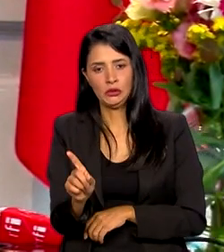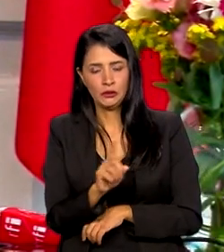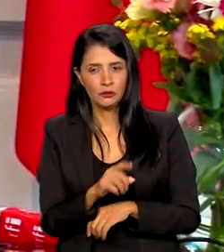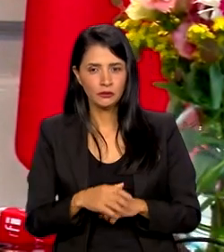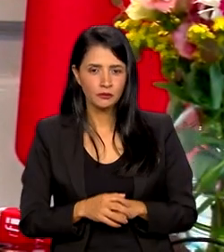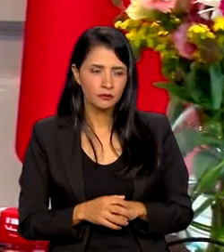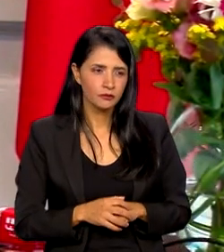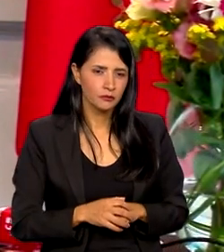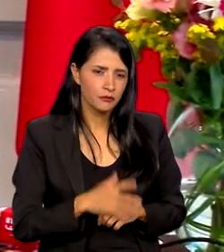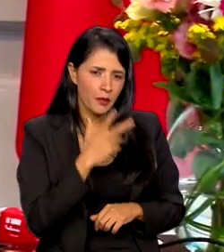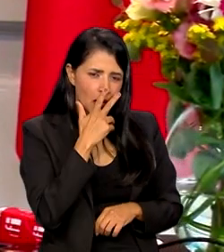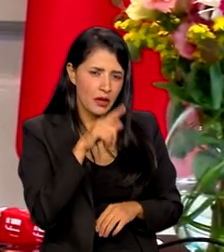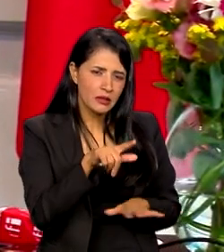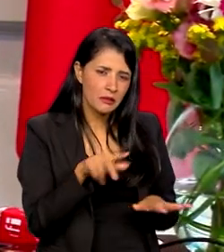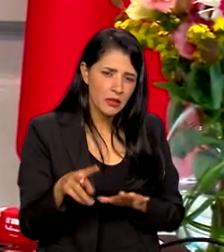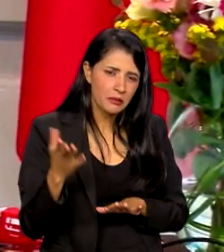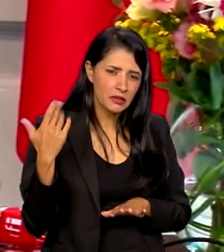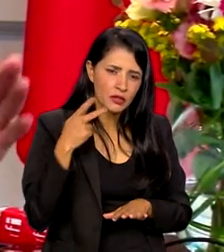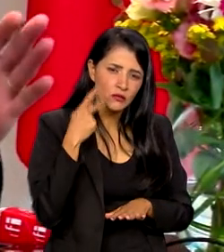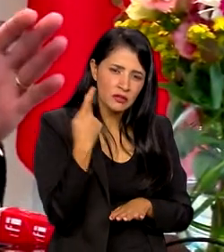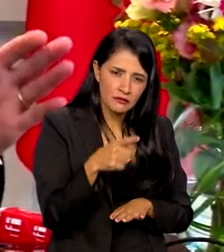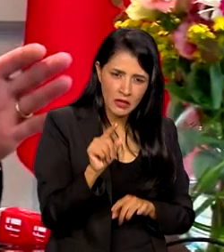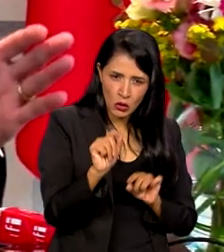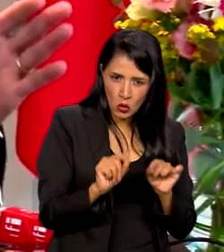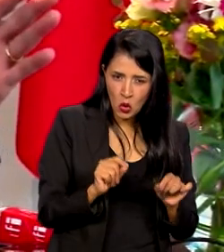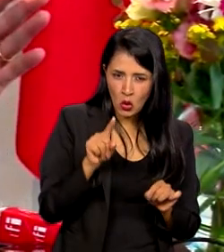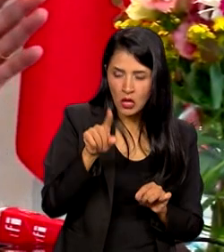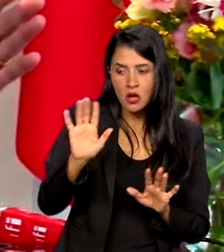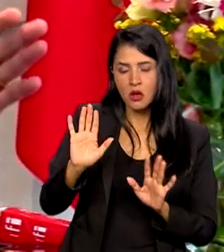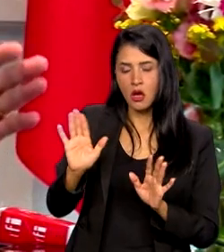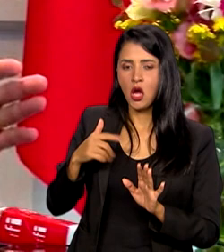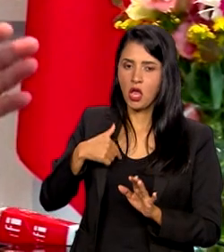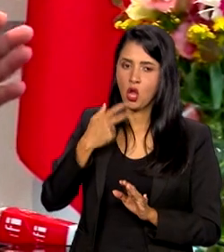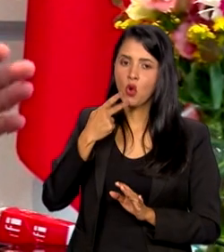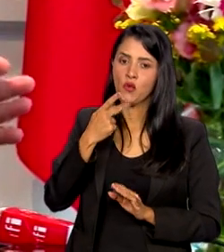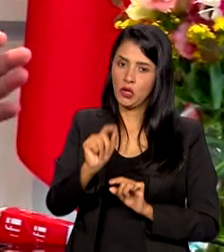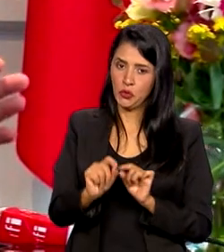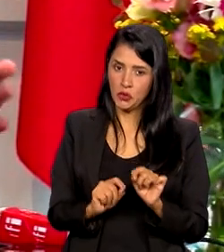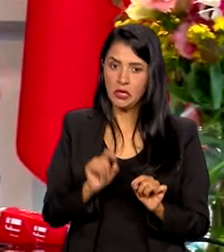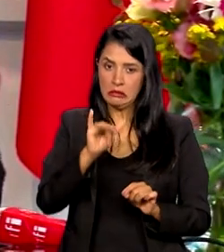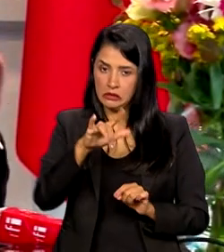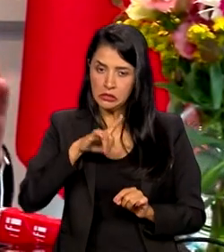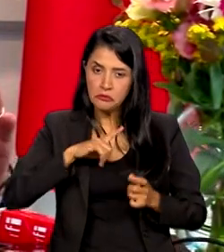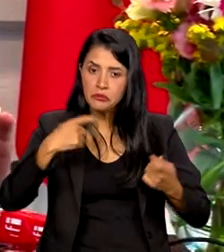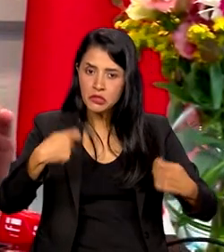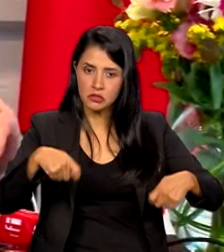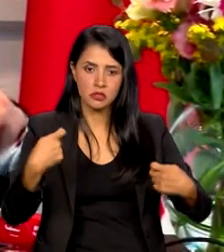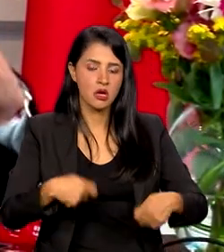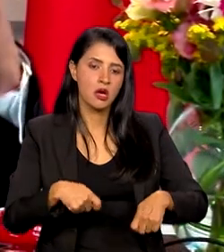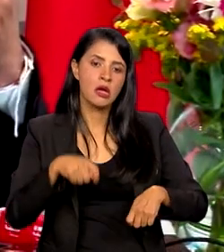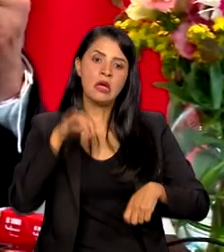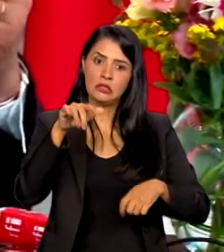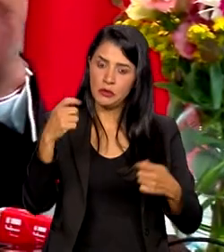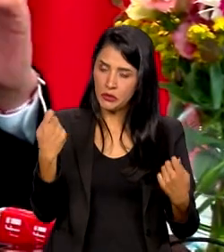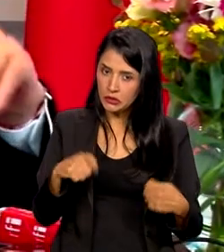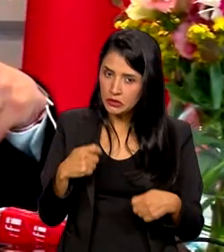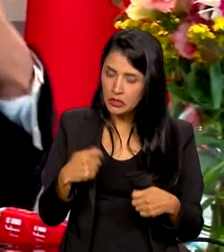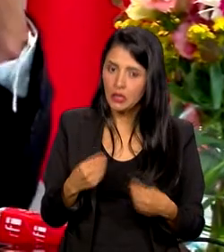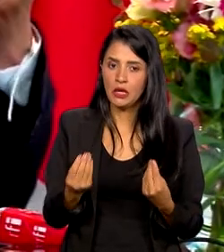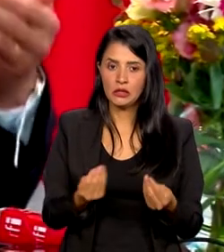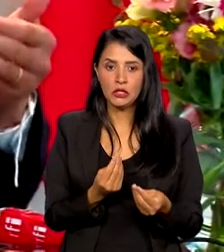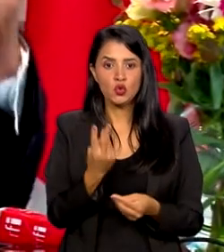decisões do Enem, que acho que semana passada o senhor vai falar que poderia ter duas... Eu coloquei que se houvesse a necessidade de ocorrer